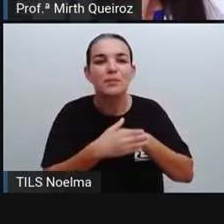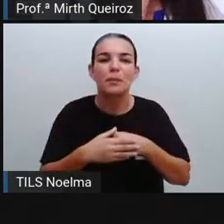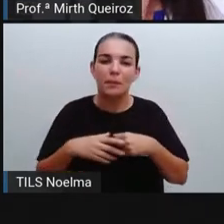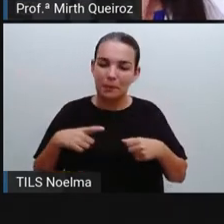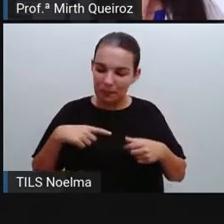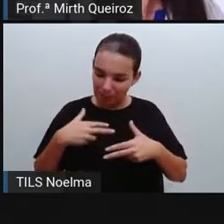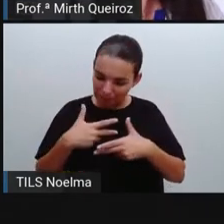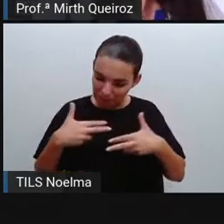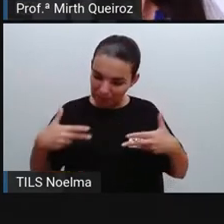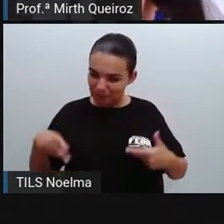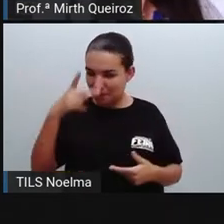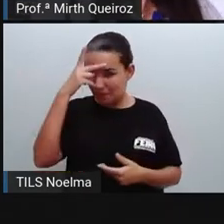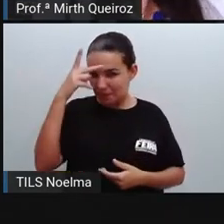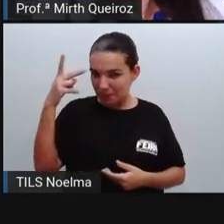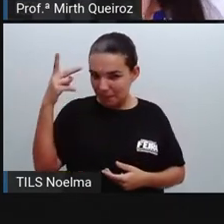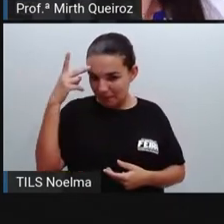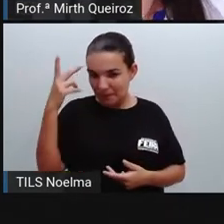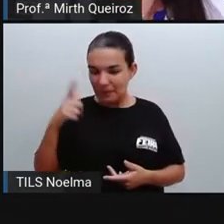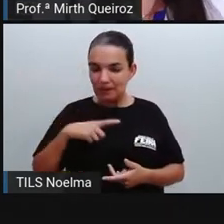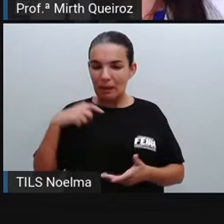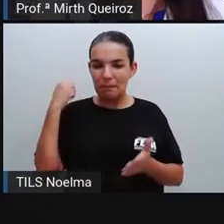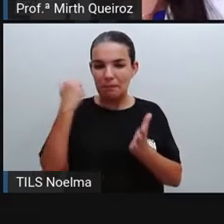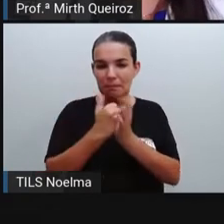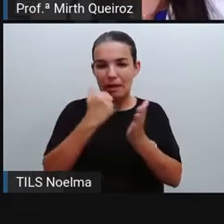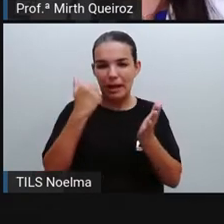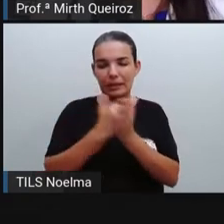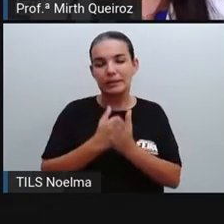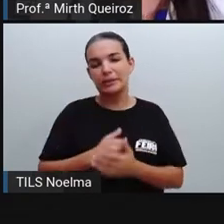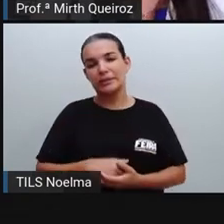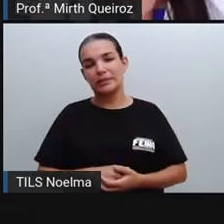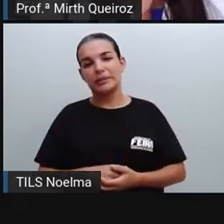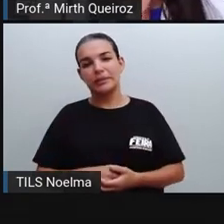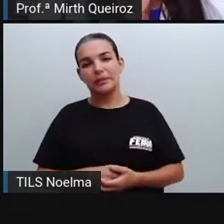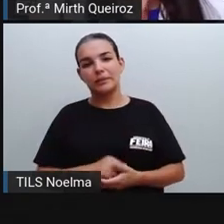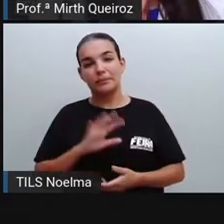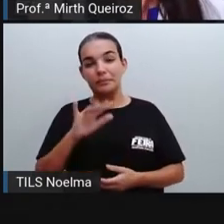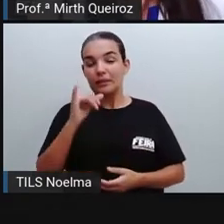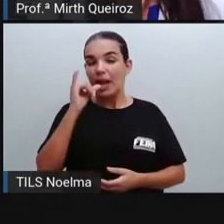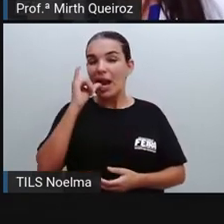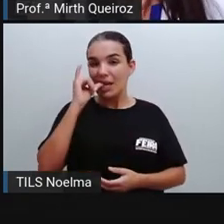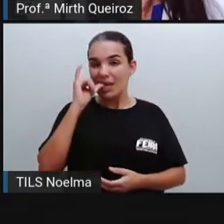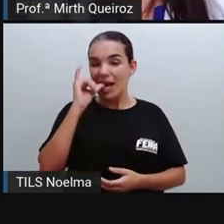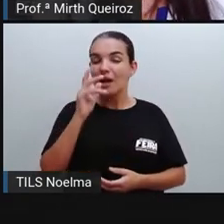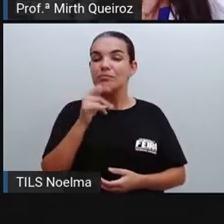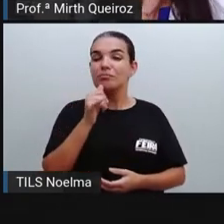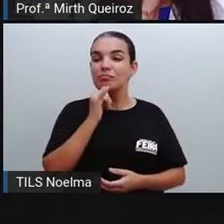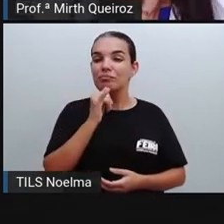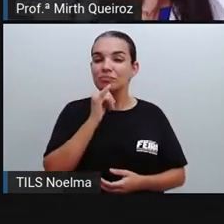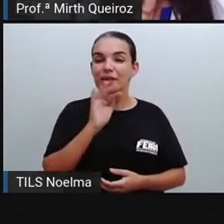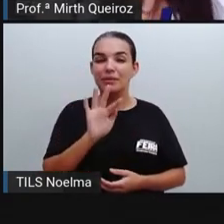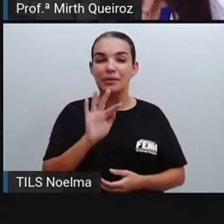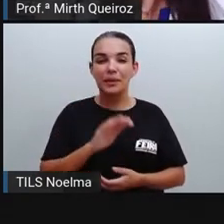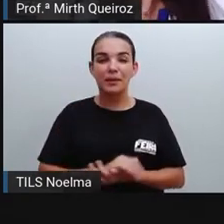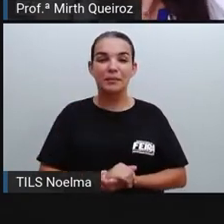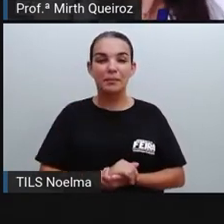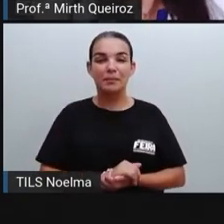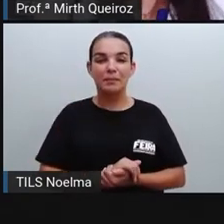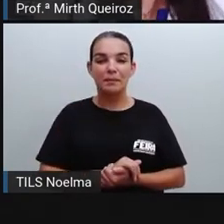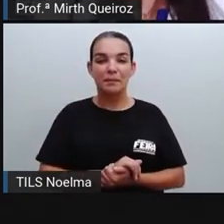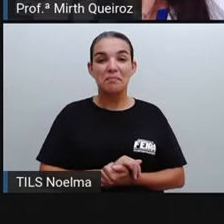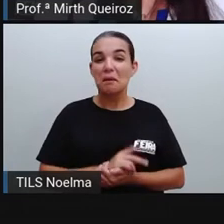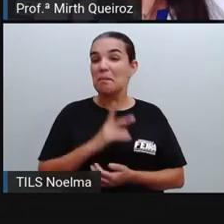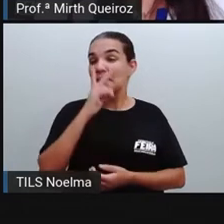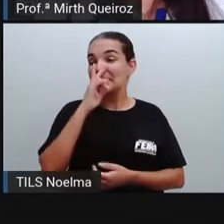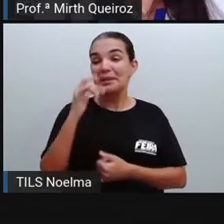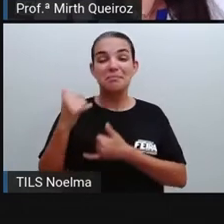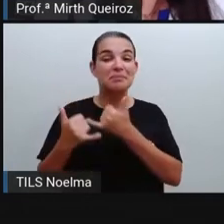marcante aí nas histórias, né? Relacionadas ao Saci. Por exemplo, como uma travessura